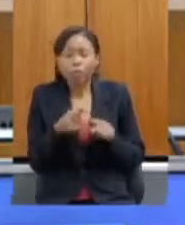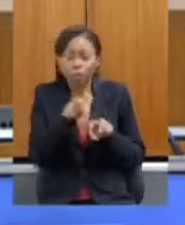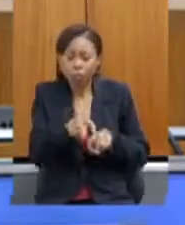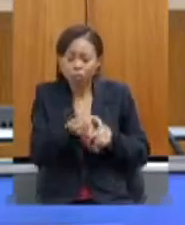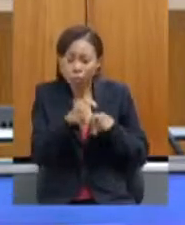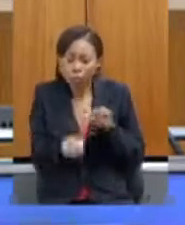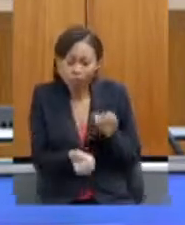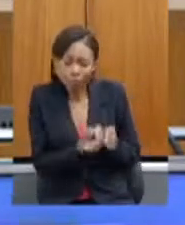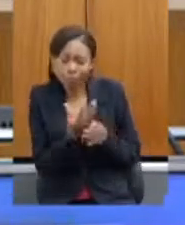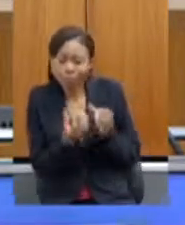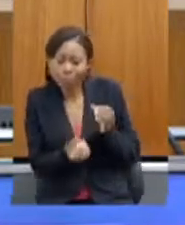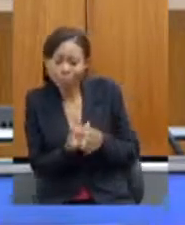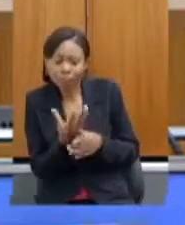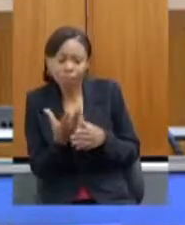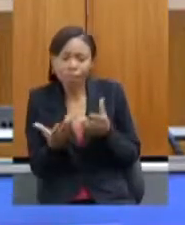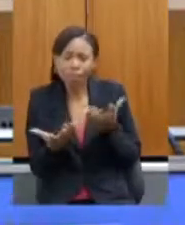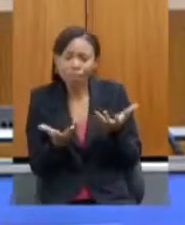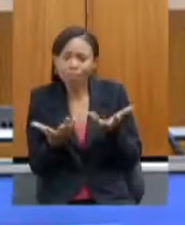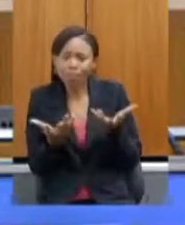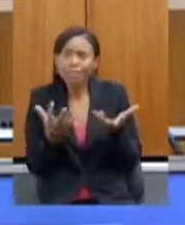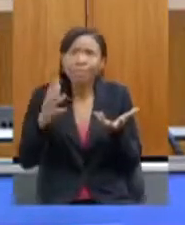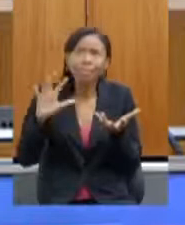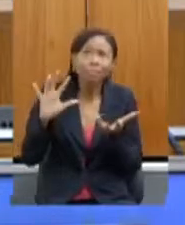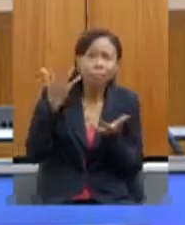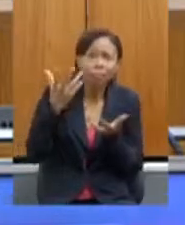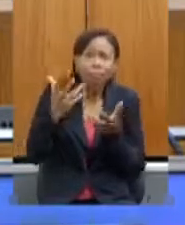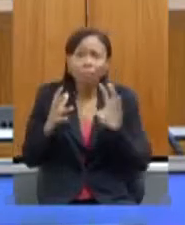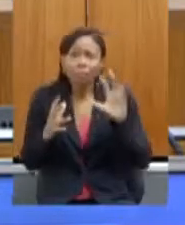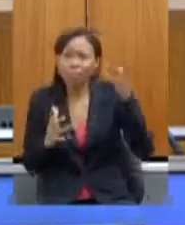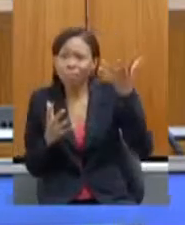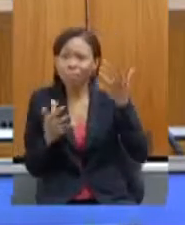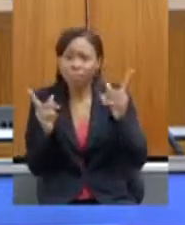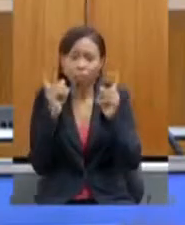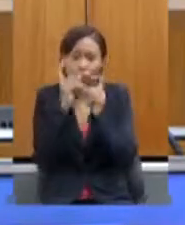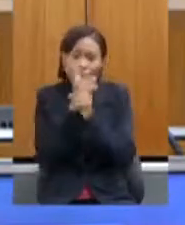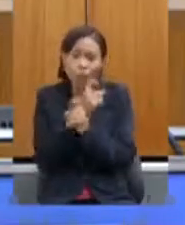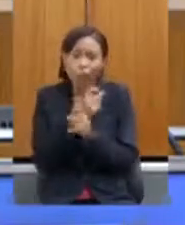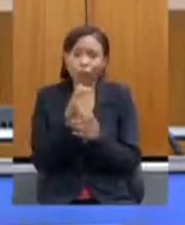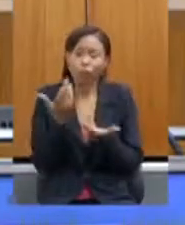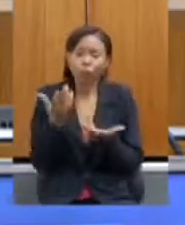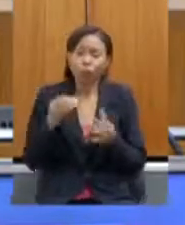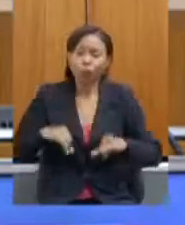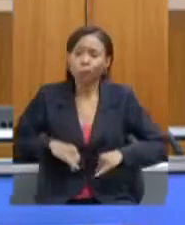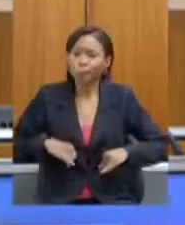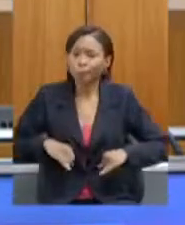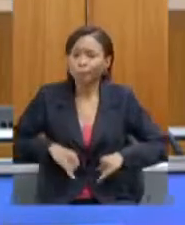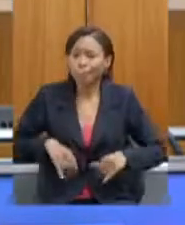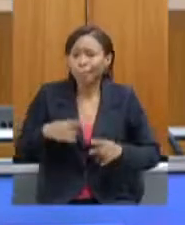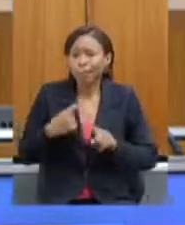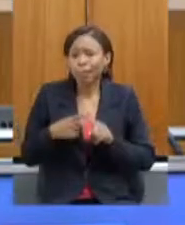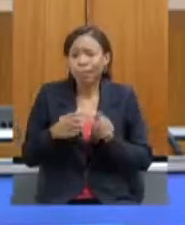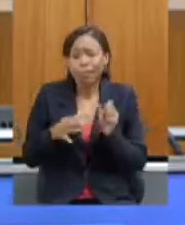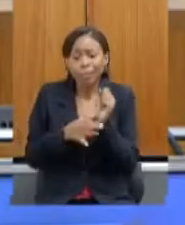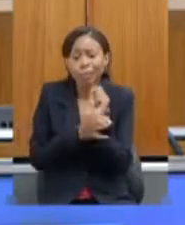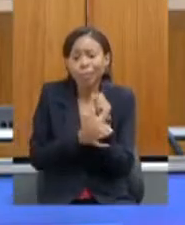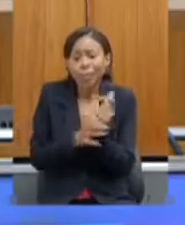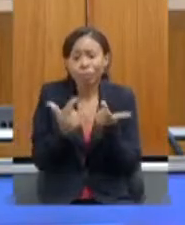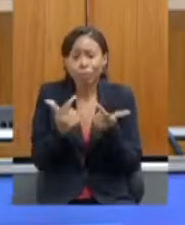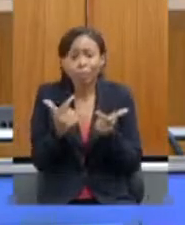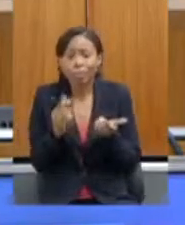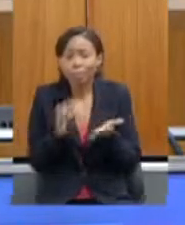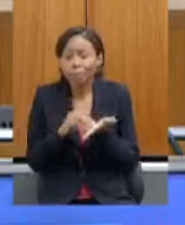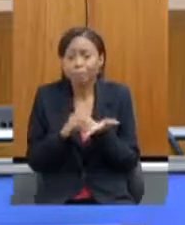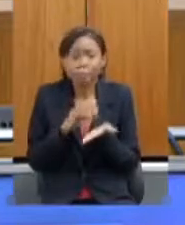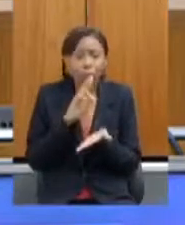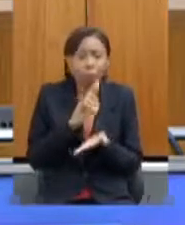as intempéries então o sofrimento é muito grande a insegurança a falta de respostas então esses extensionistas são pessoas